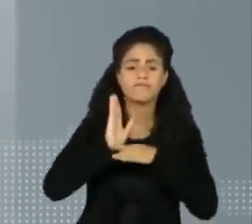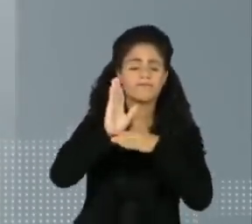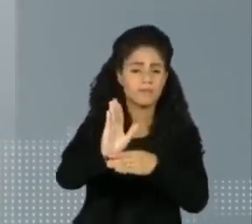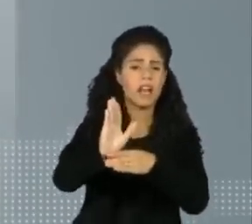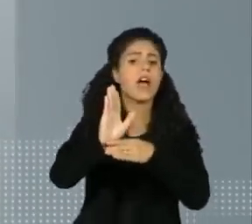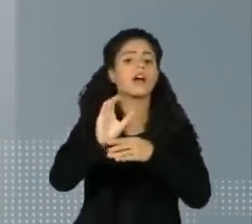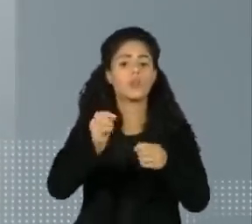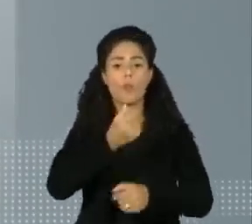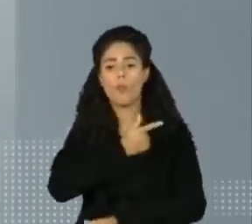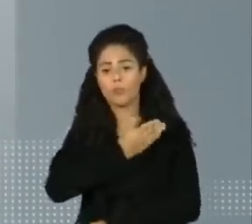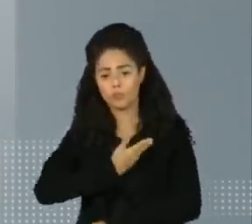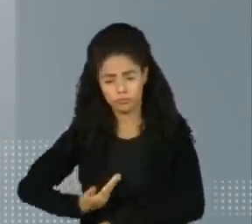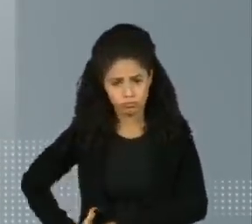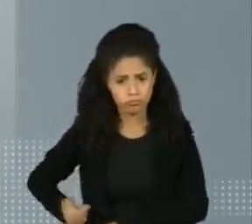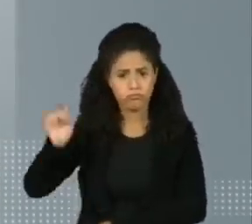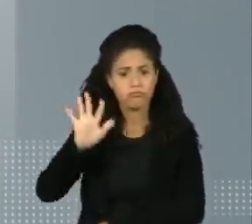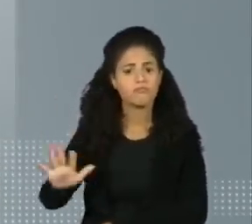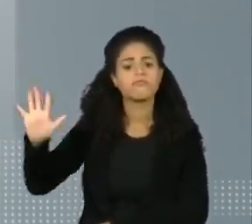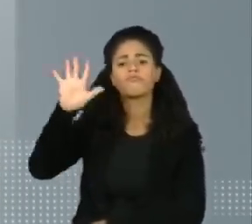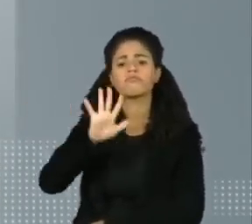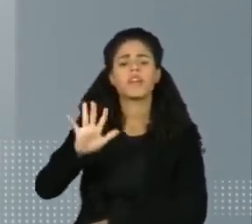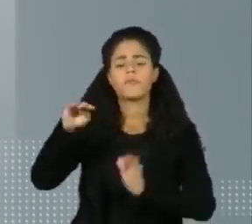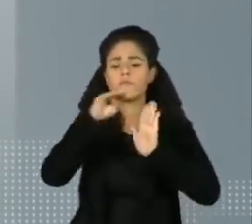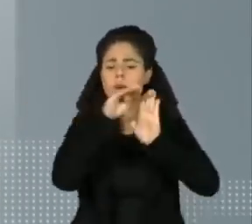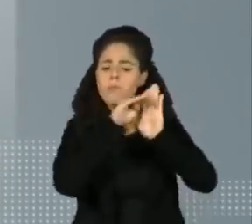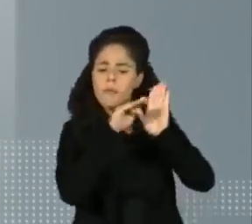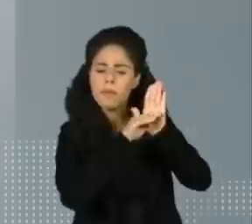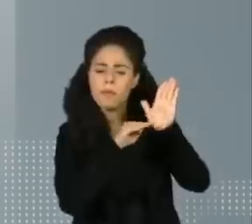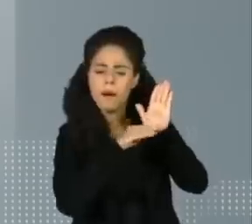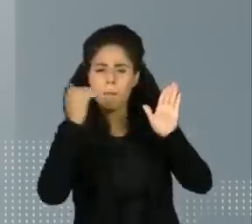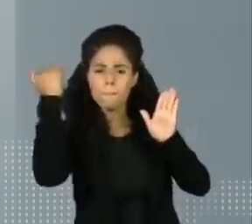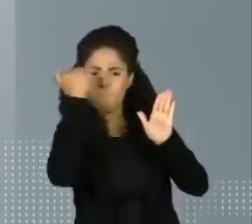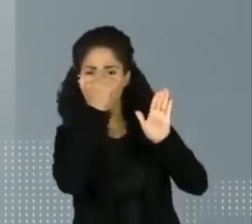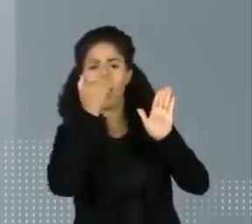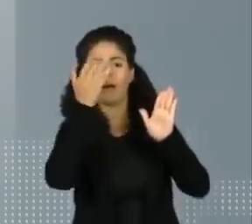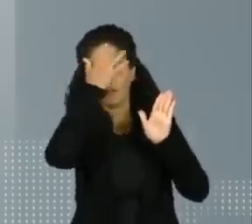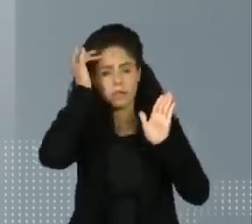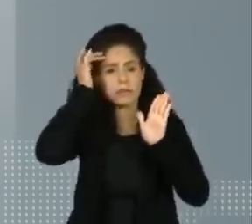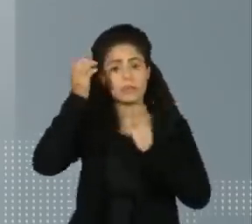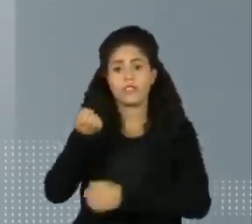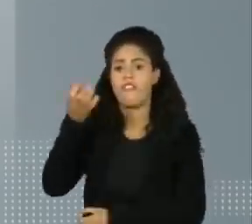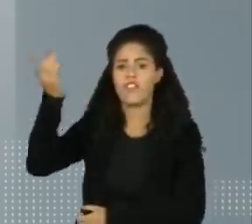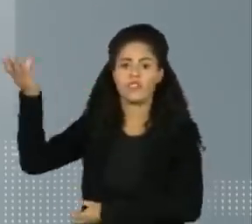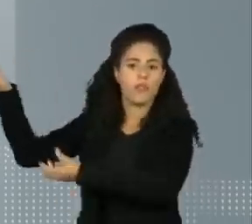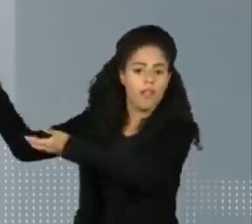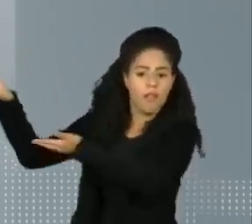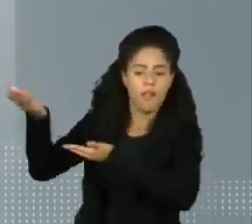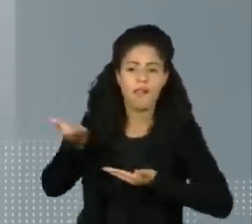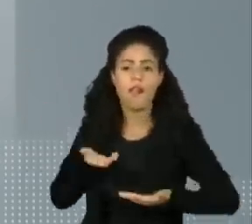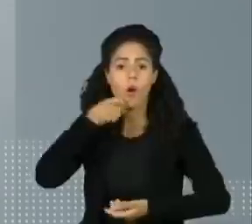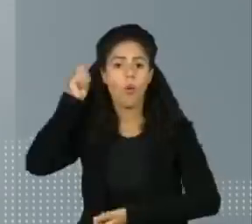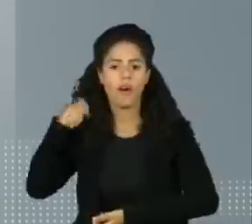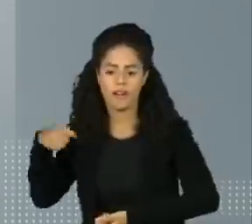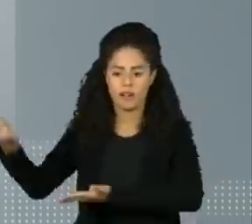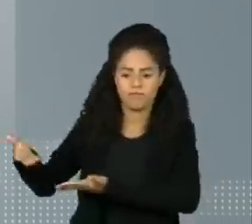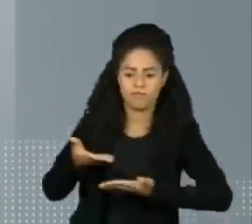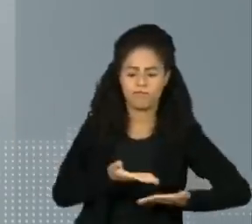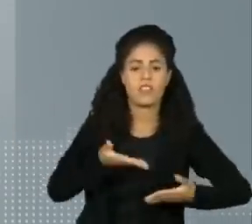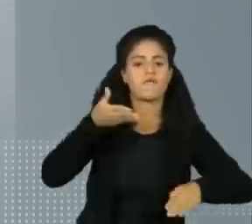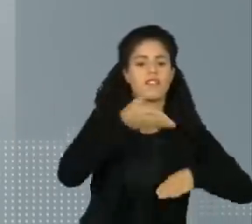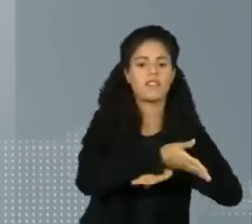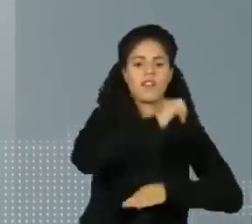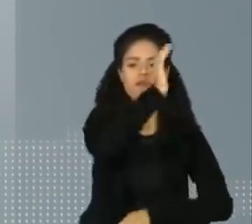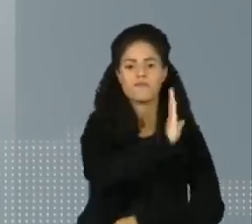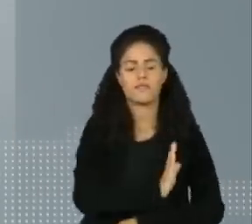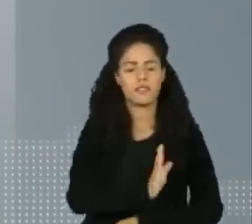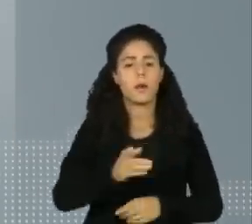federal para flexibilizar as regras sanitárias para viajantes da Ucrânia. No caso de voo de repatriação da Missão